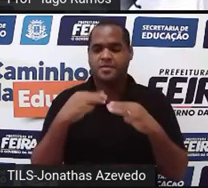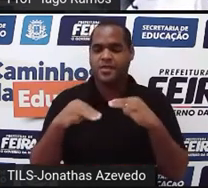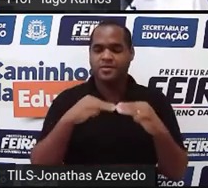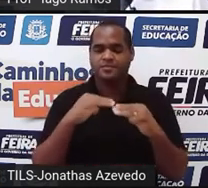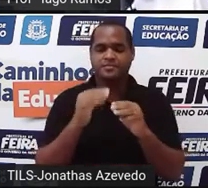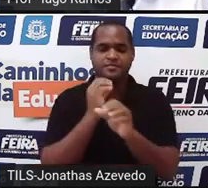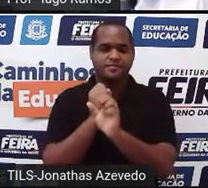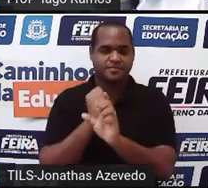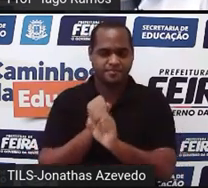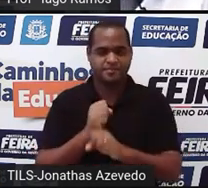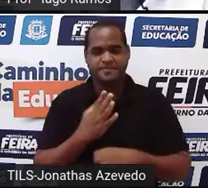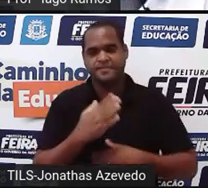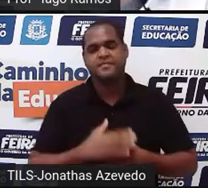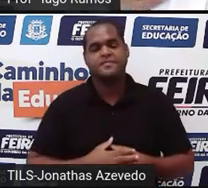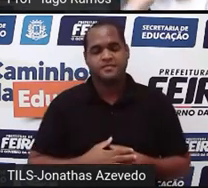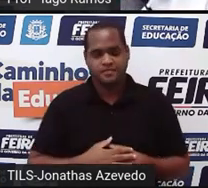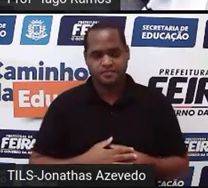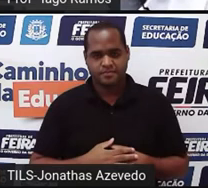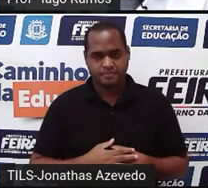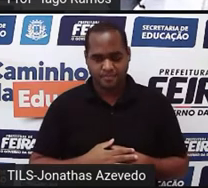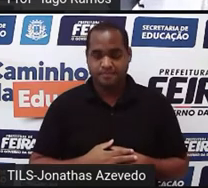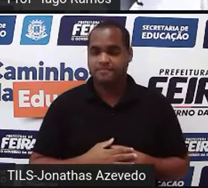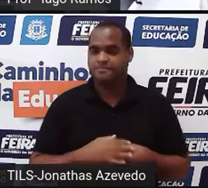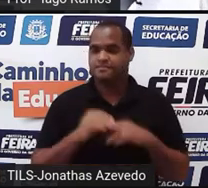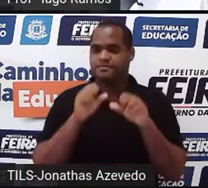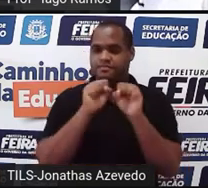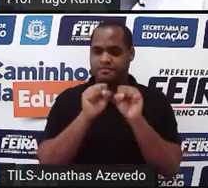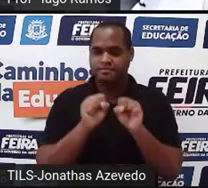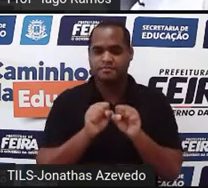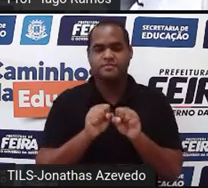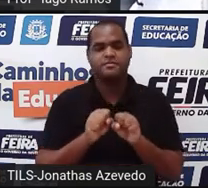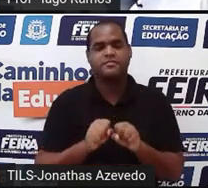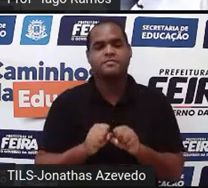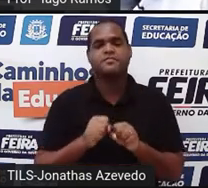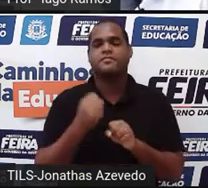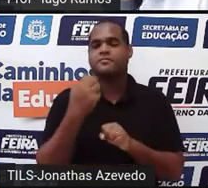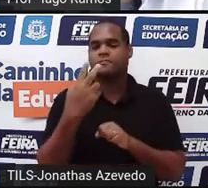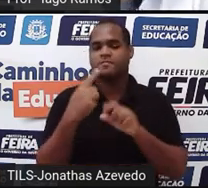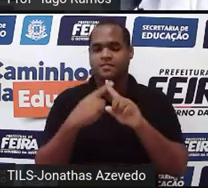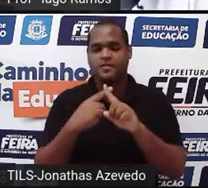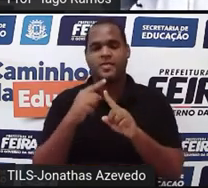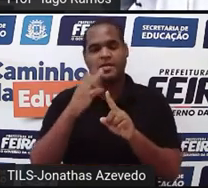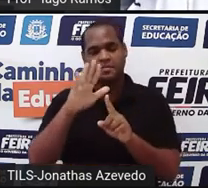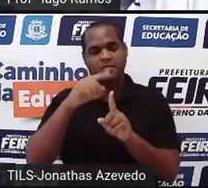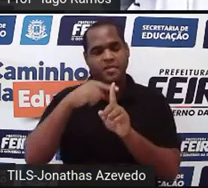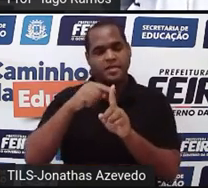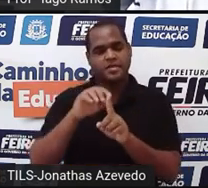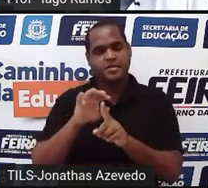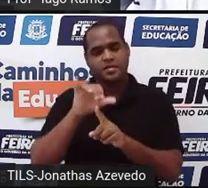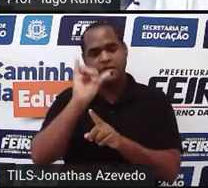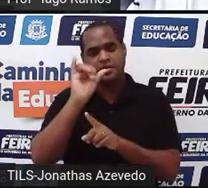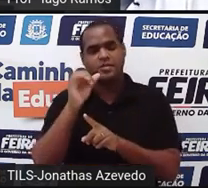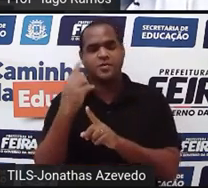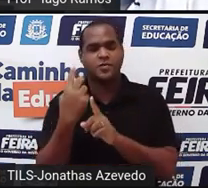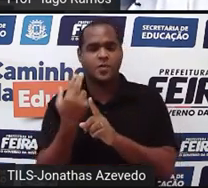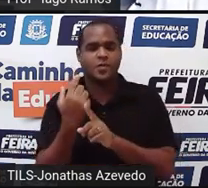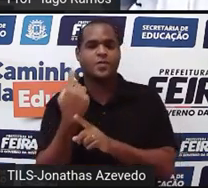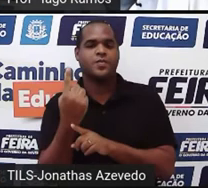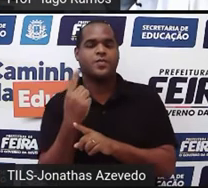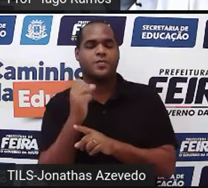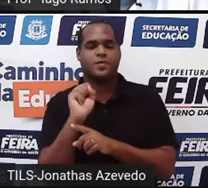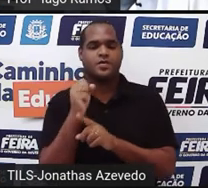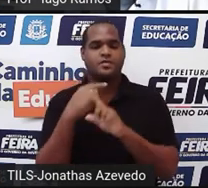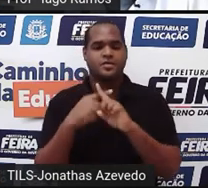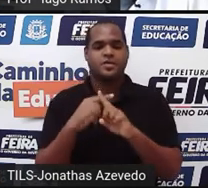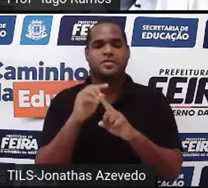adição. Tem o sistema ali, 2x mais 3y igual a 1, 8x mais 12y igual